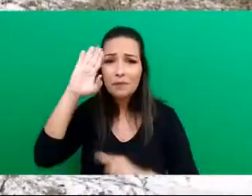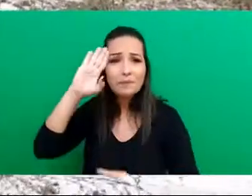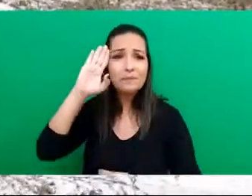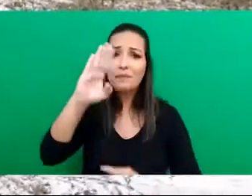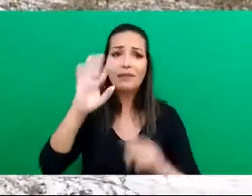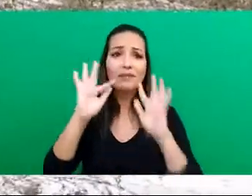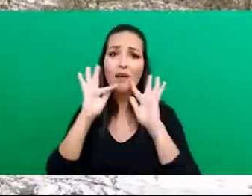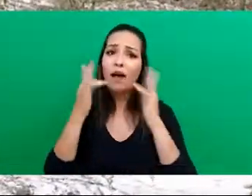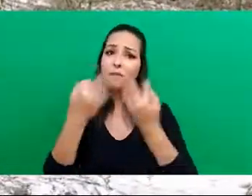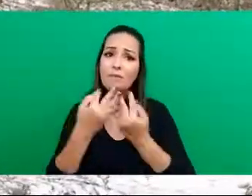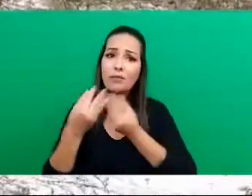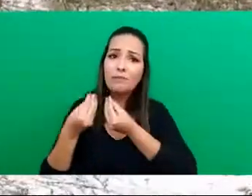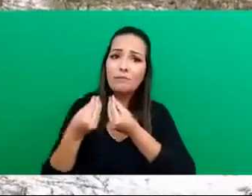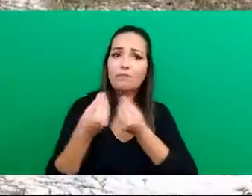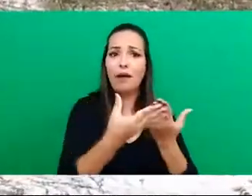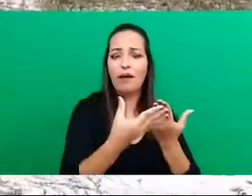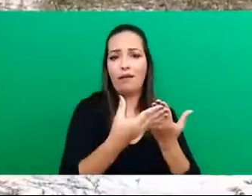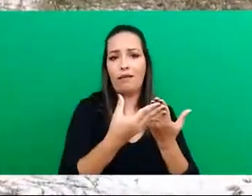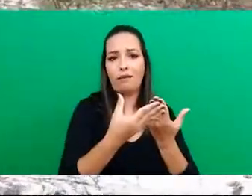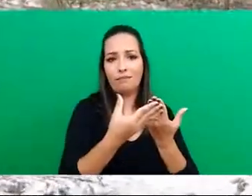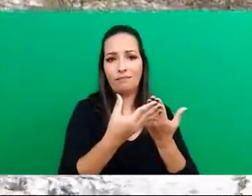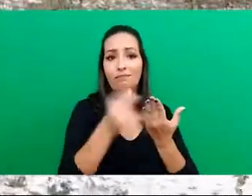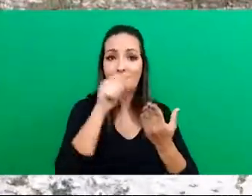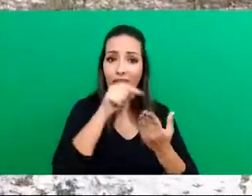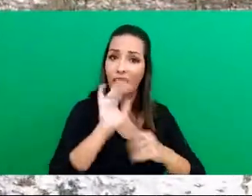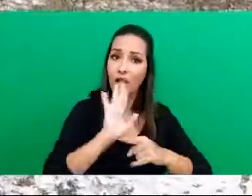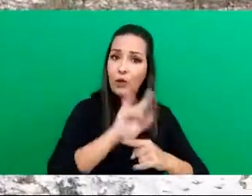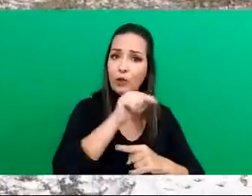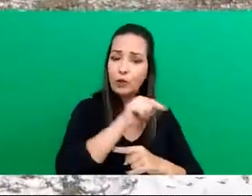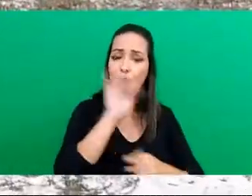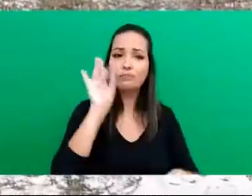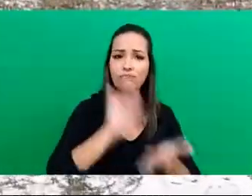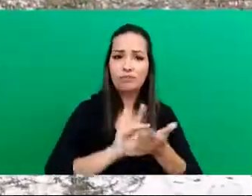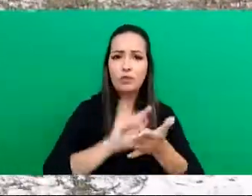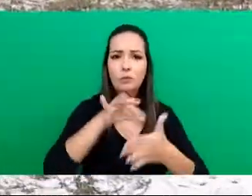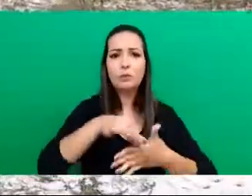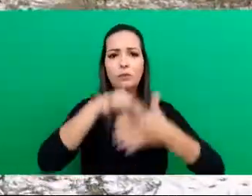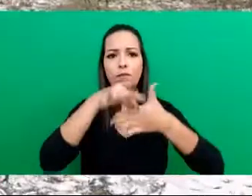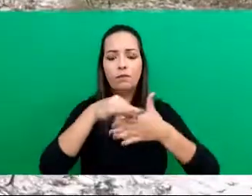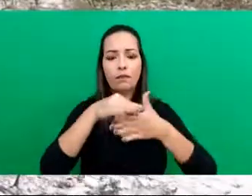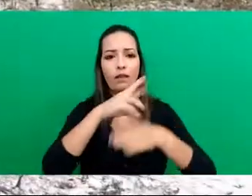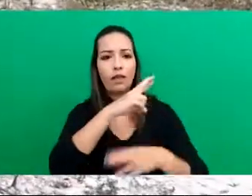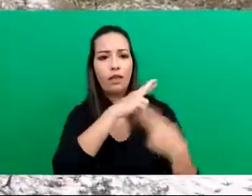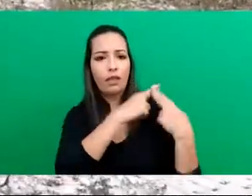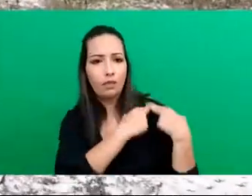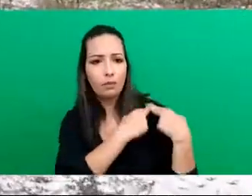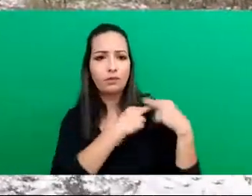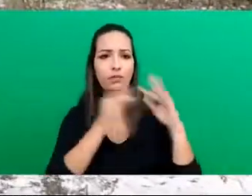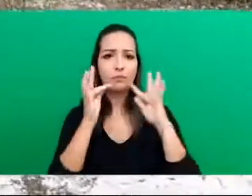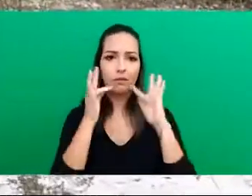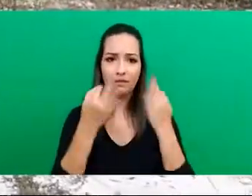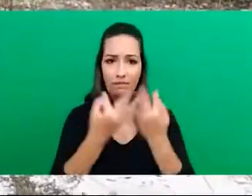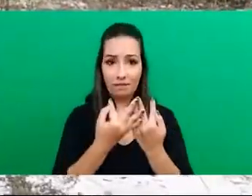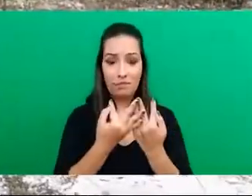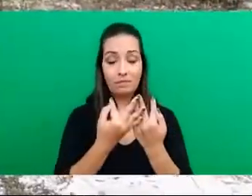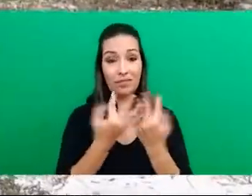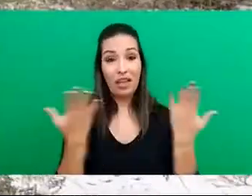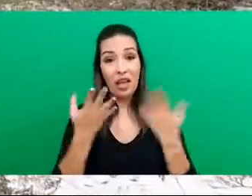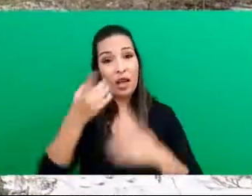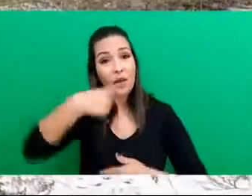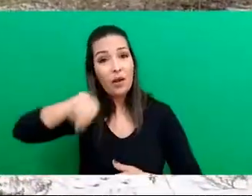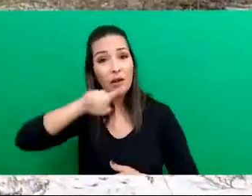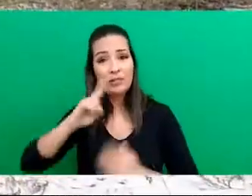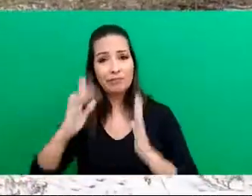chefes de famílias dos seus lares. E por nos encontrarmos nesse momento desagradável